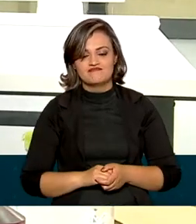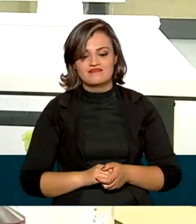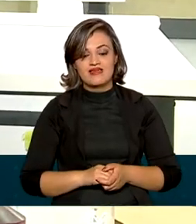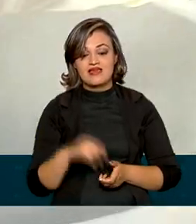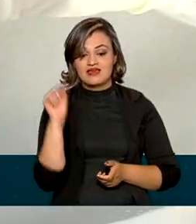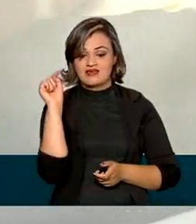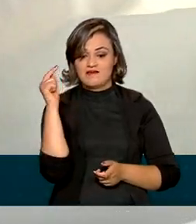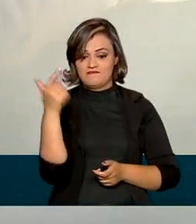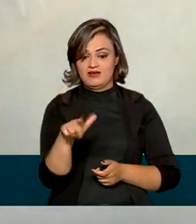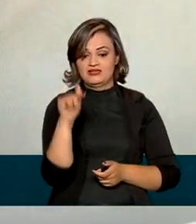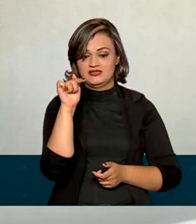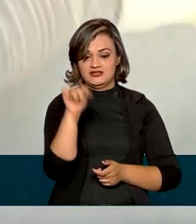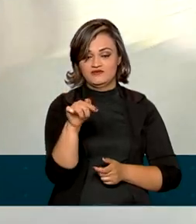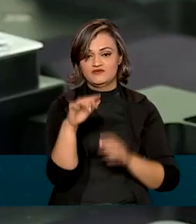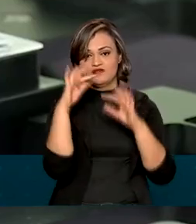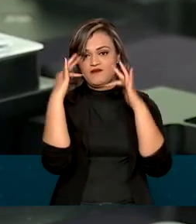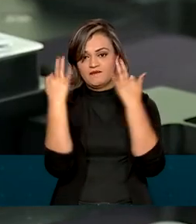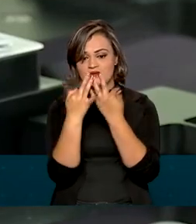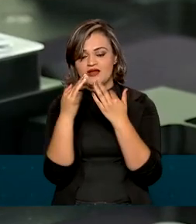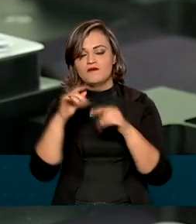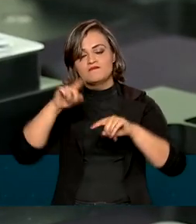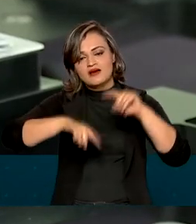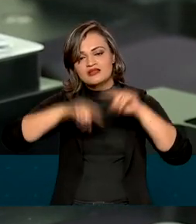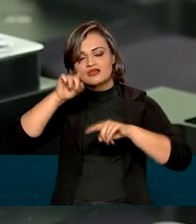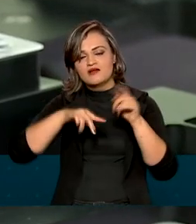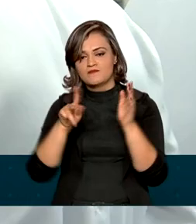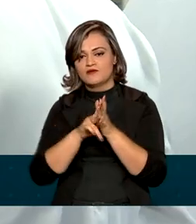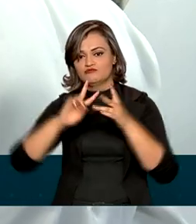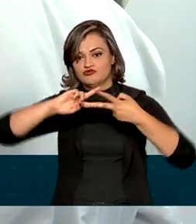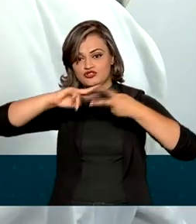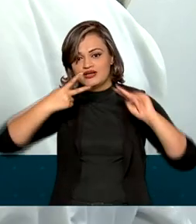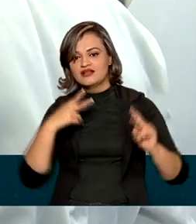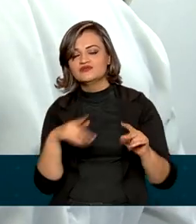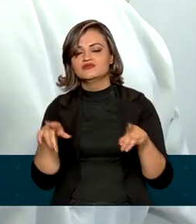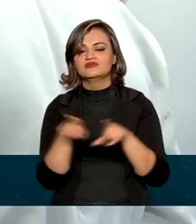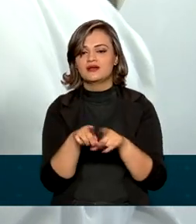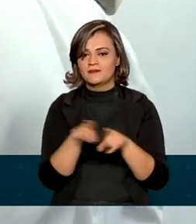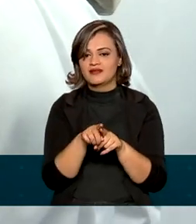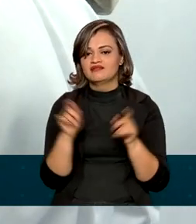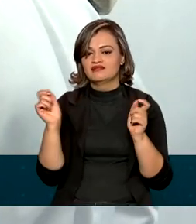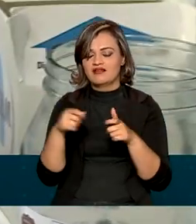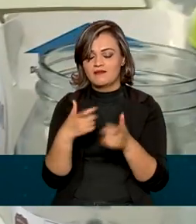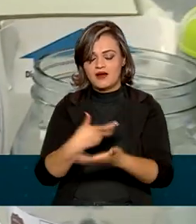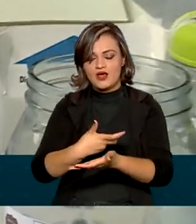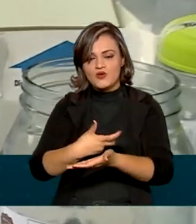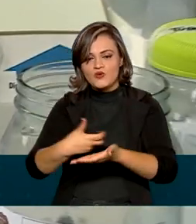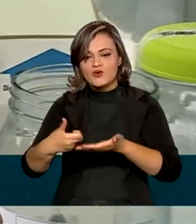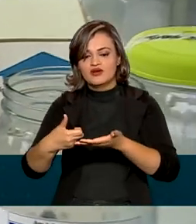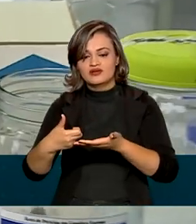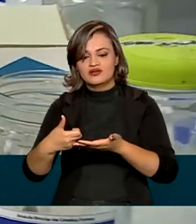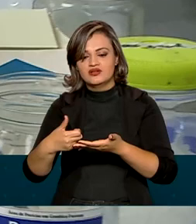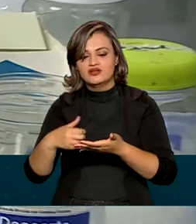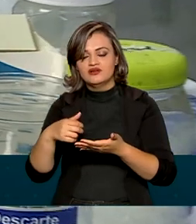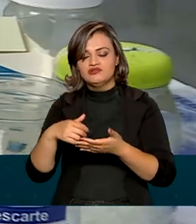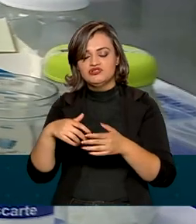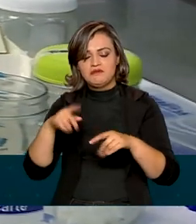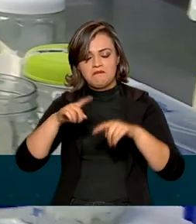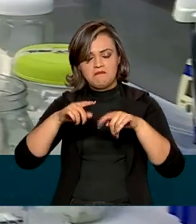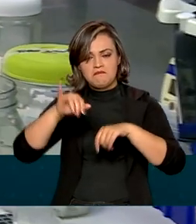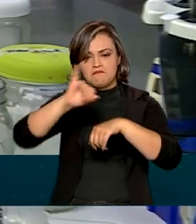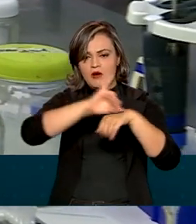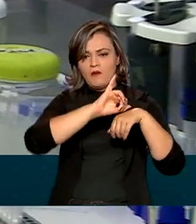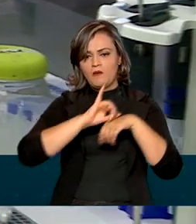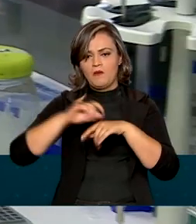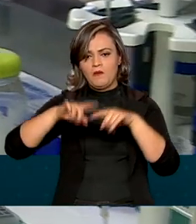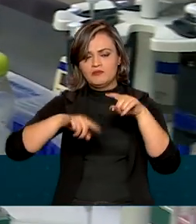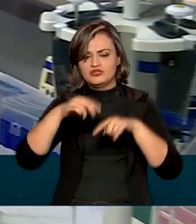coleta de DNA dos familiares, o material genético também poderá ser extraído de itens de uso pessoal da